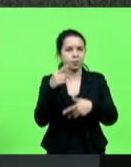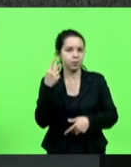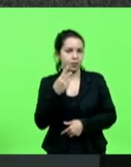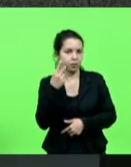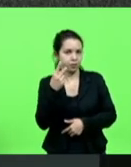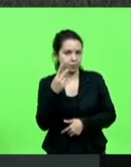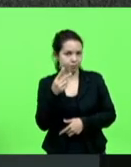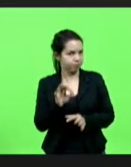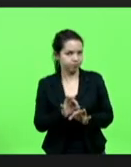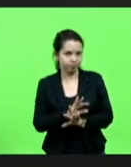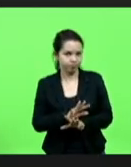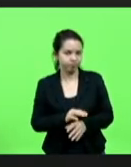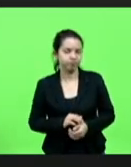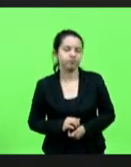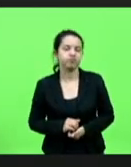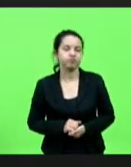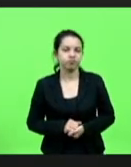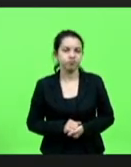muito obrigado.